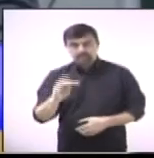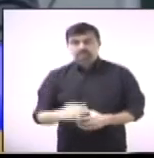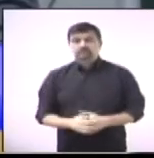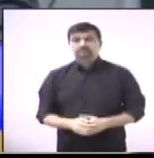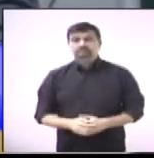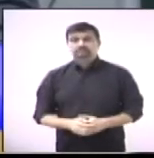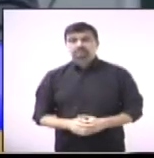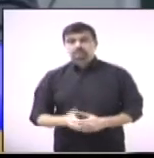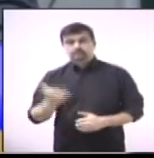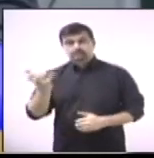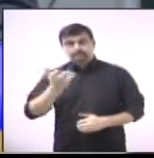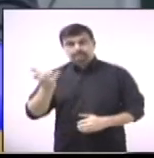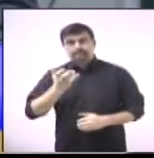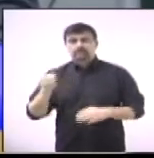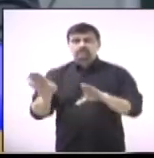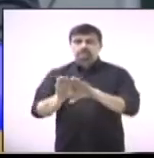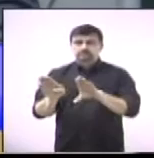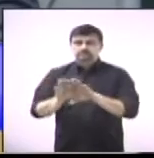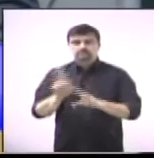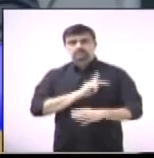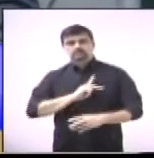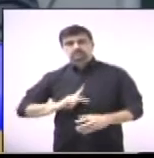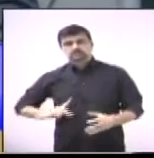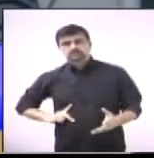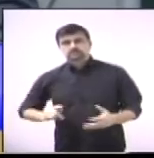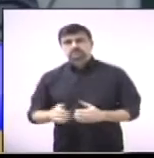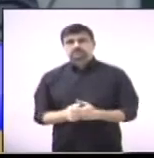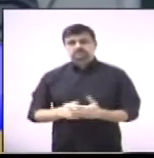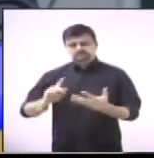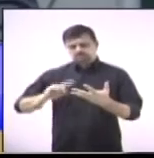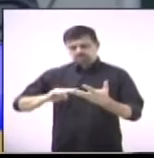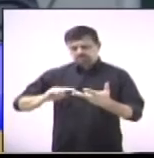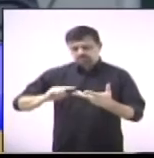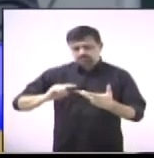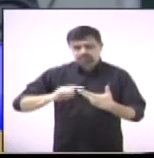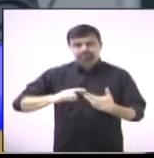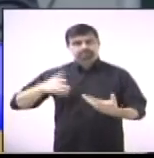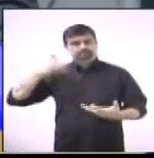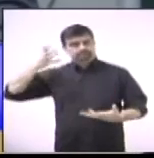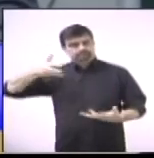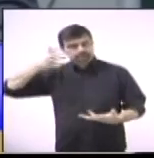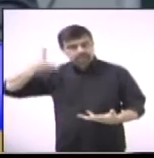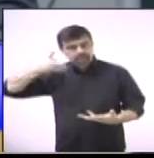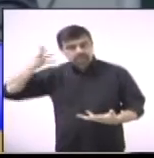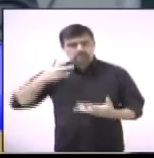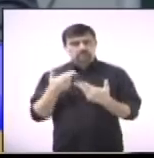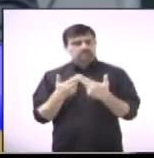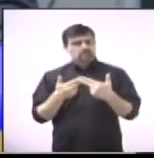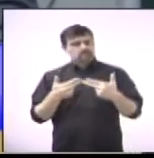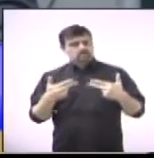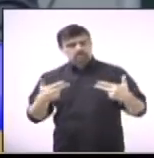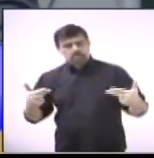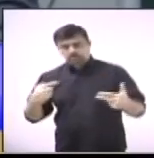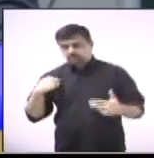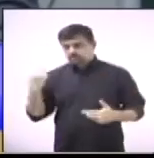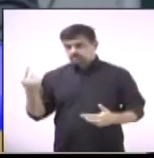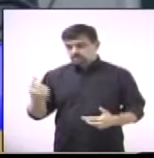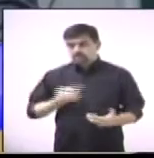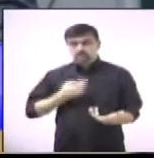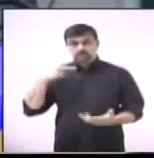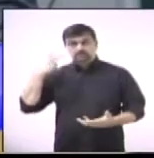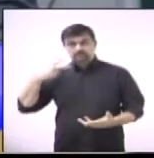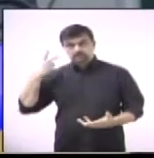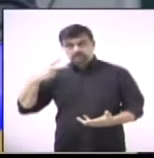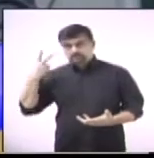Gostaria, senhor presidente, de falar algumas coisas que nós aqui, enquanto